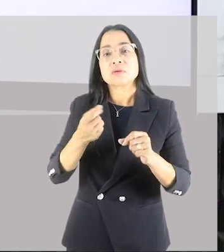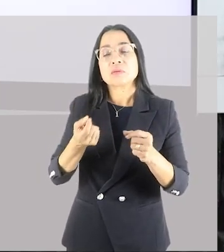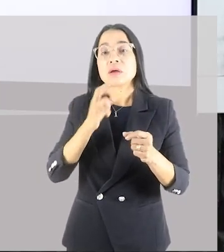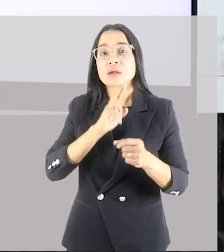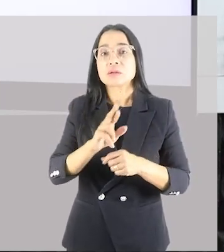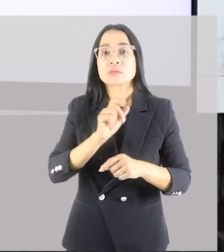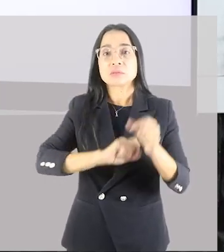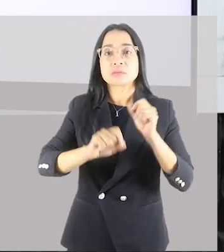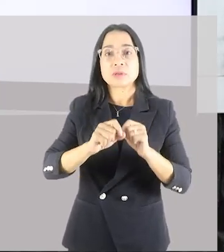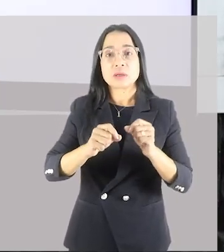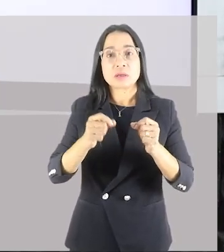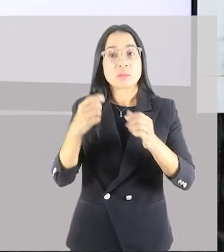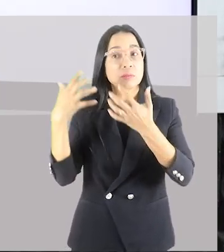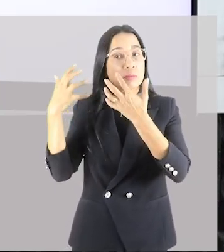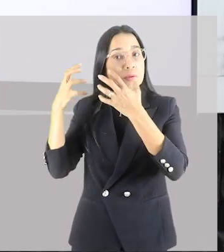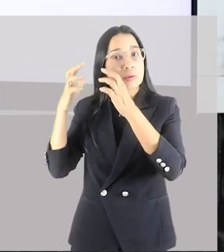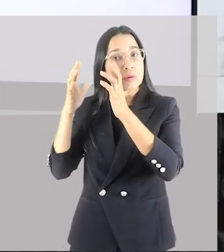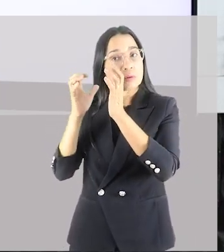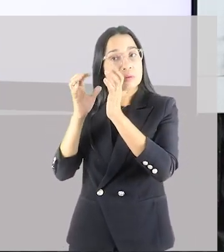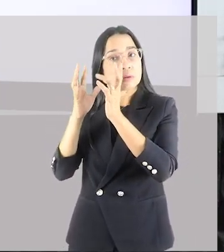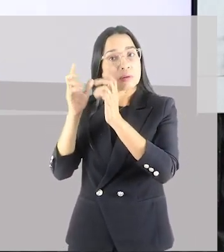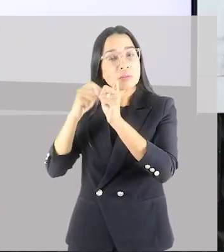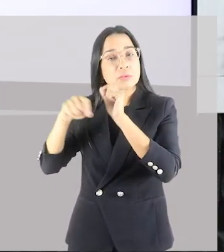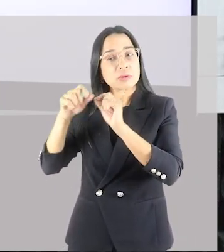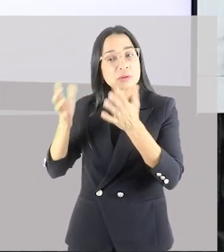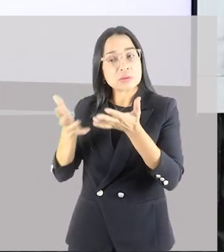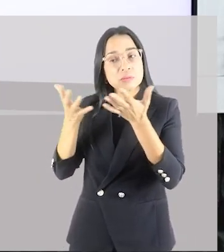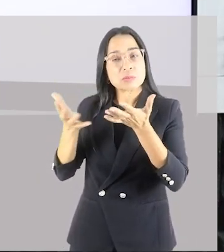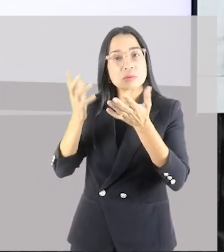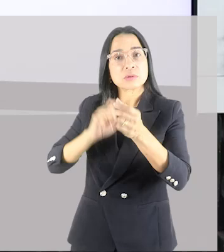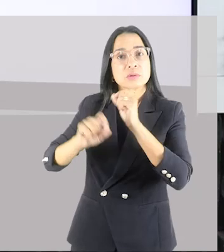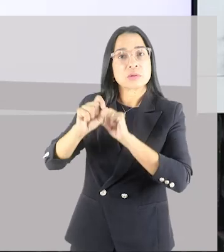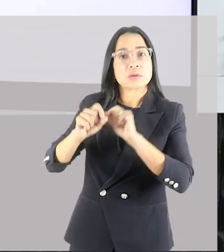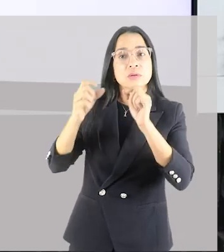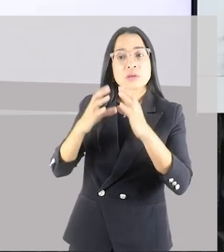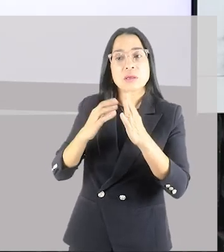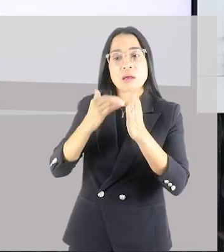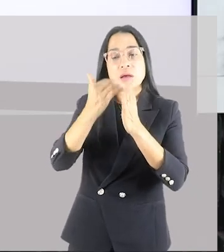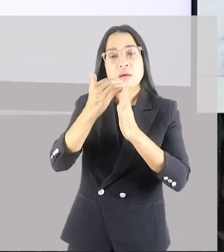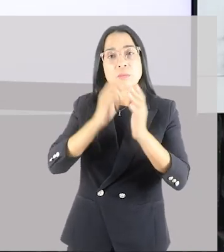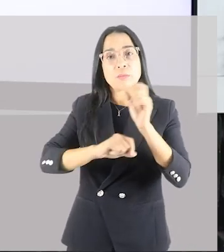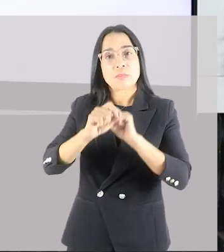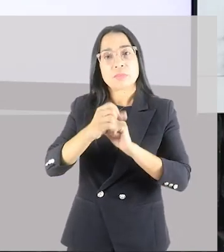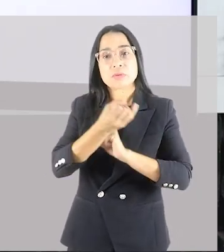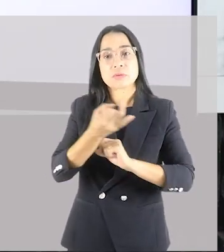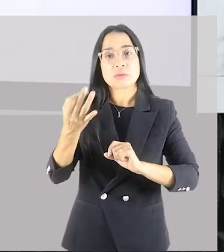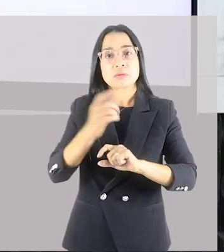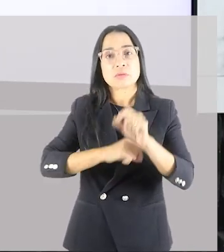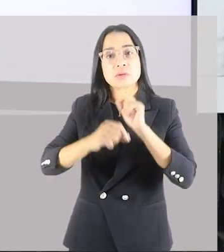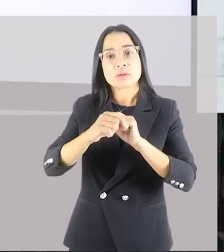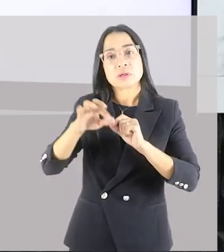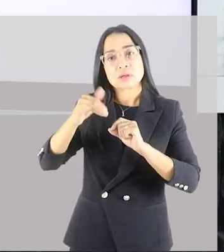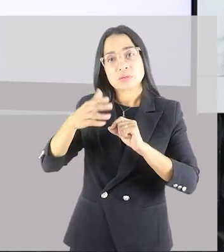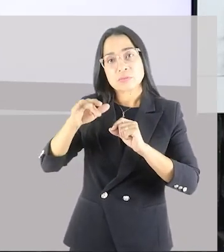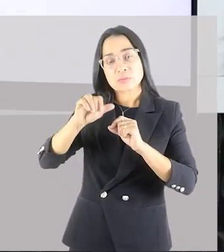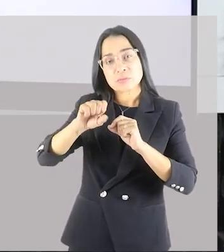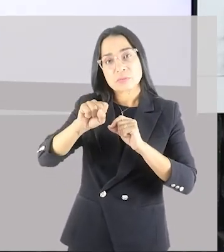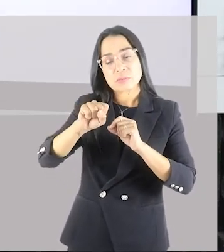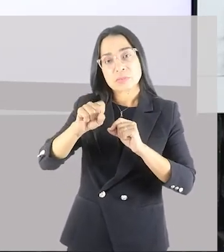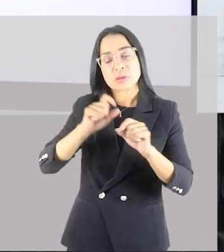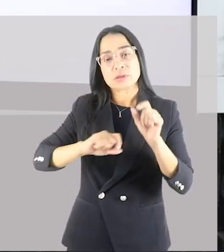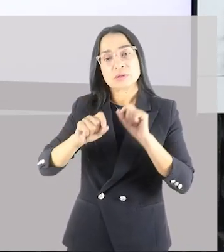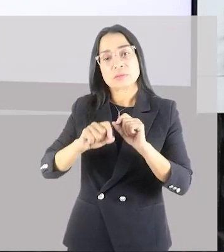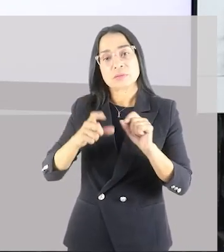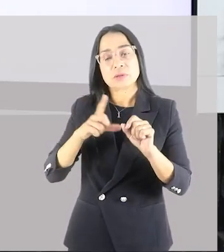meu cérebro que precisa ter um estímulo ali maior para que aumente a quantidade de fibras musculares. Aí vai ter a